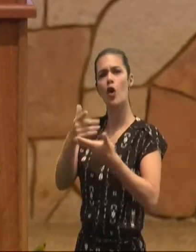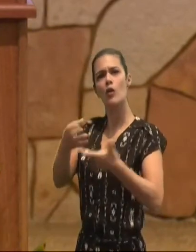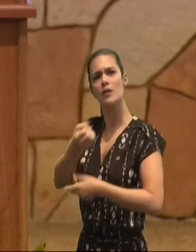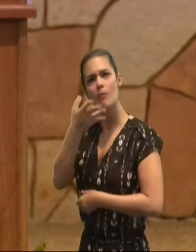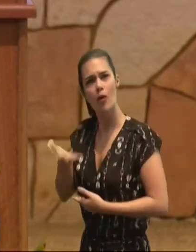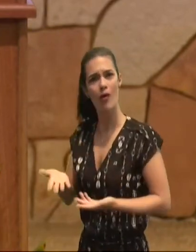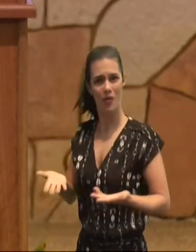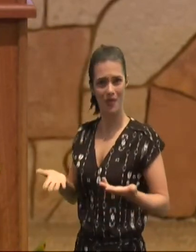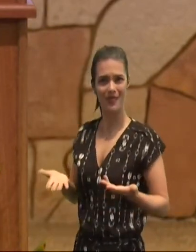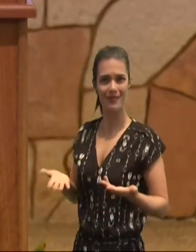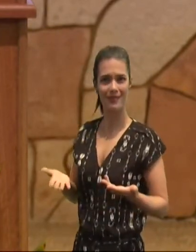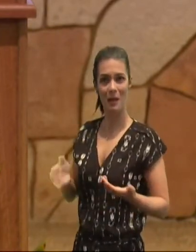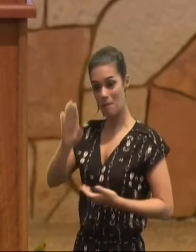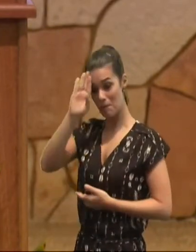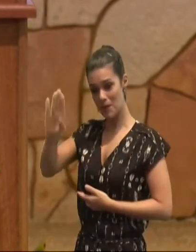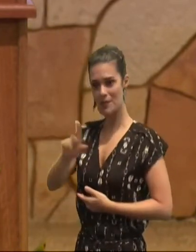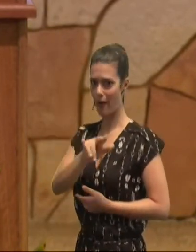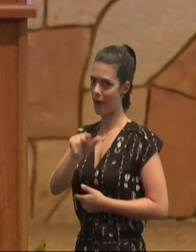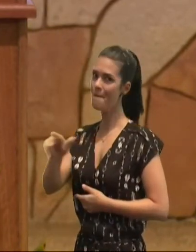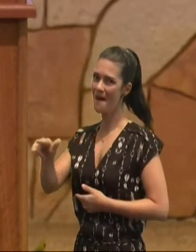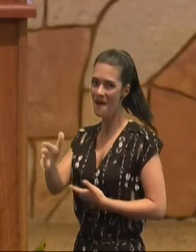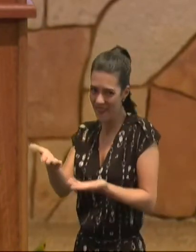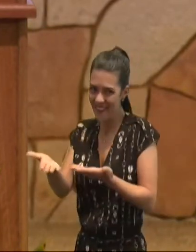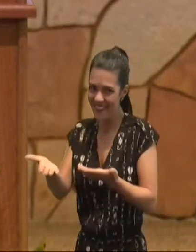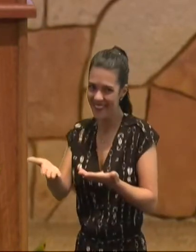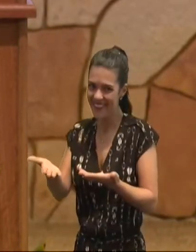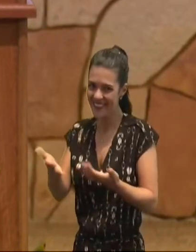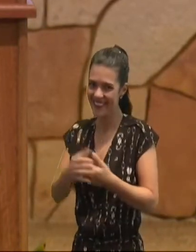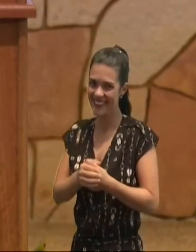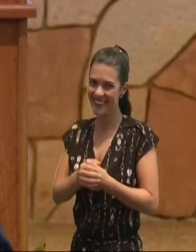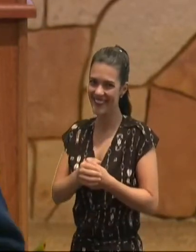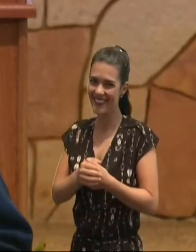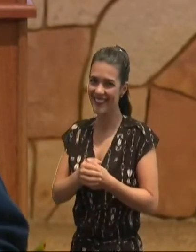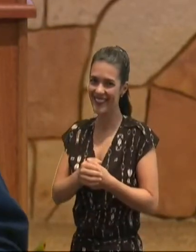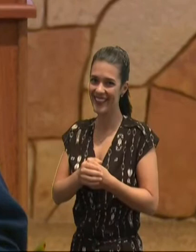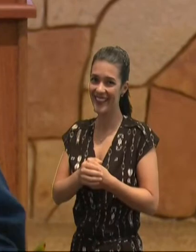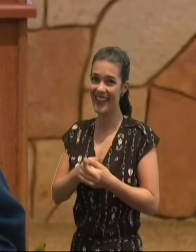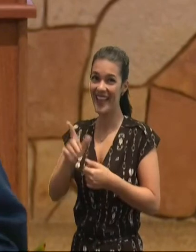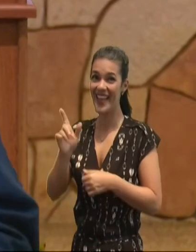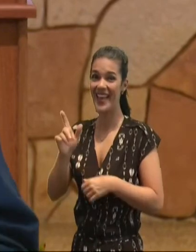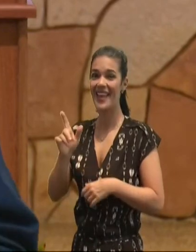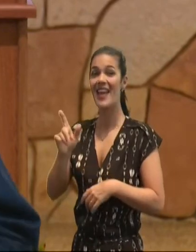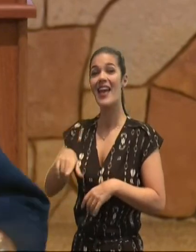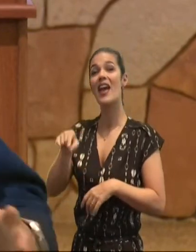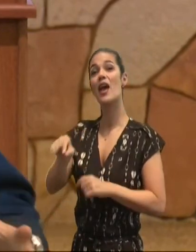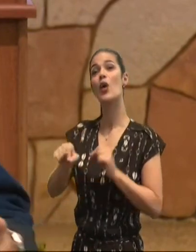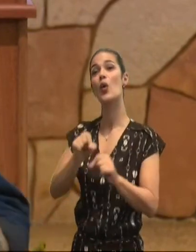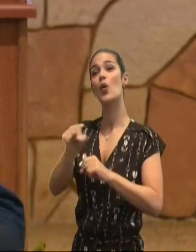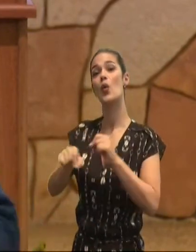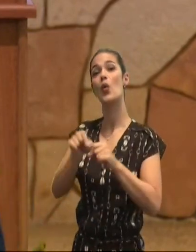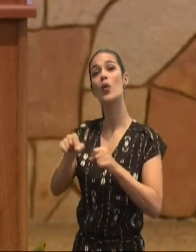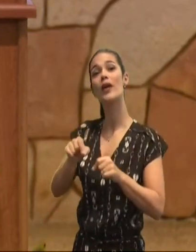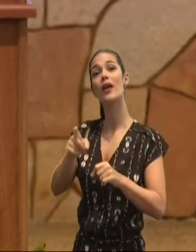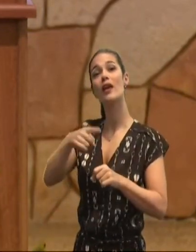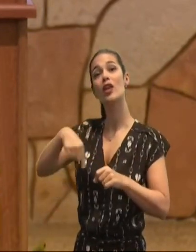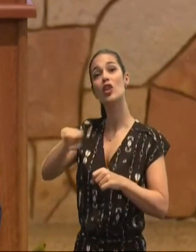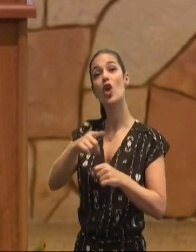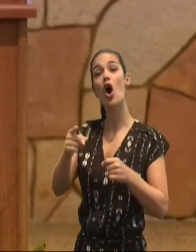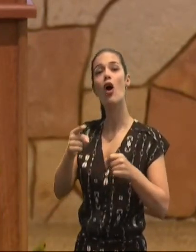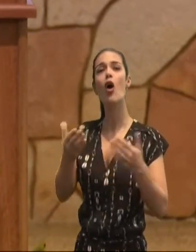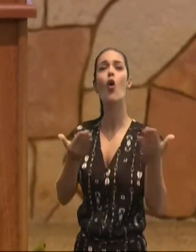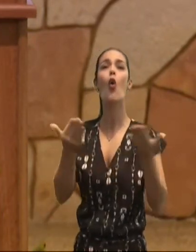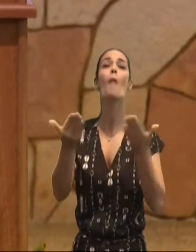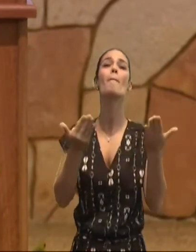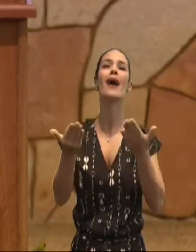especialmente, aos da fé, essa é a boa colheita, perdão, essa é a boa semeadura, que